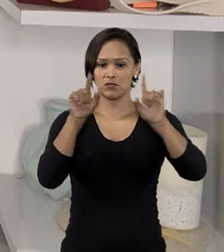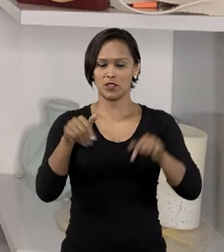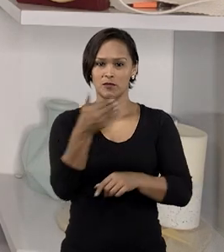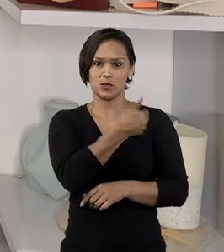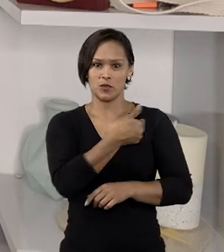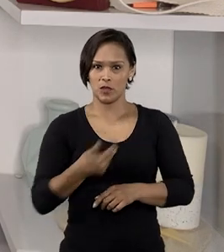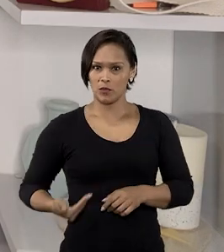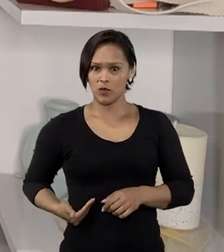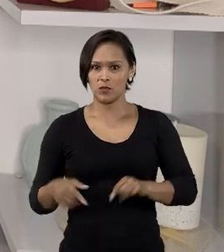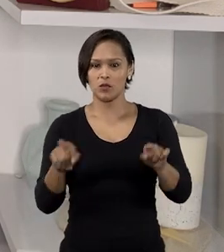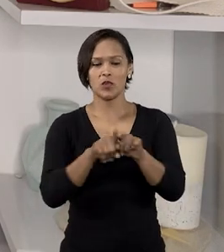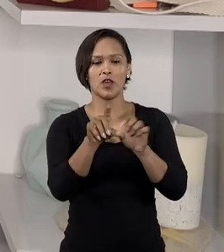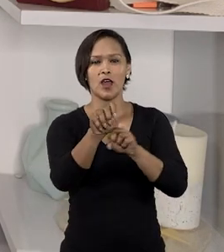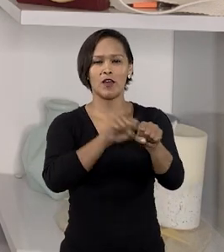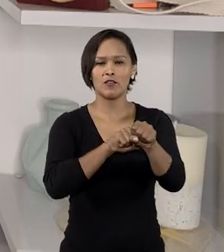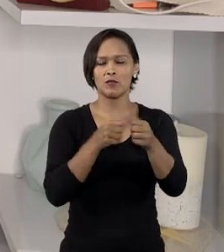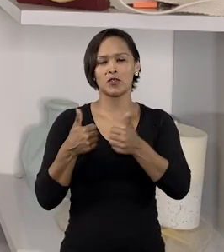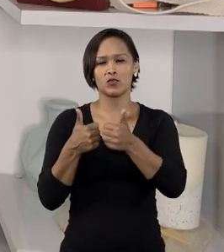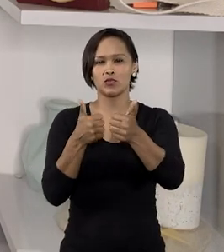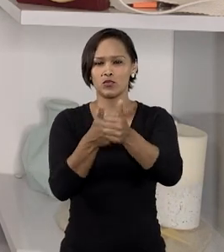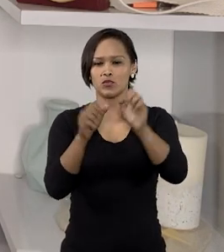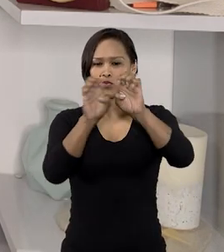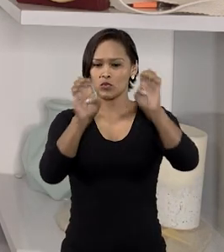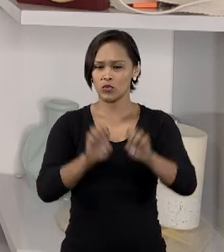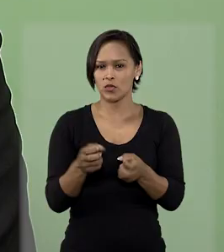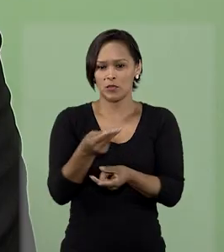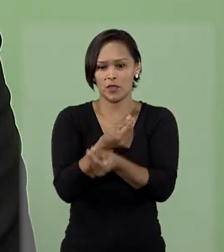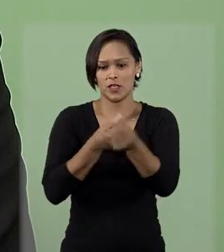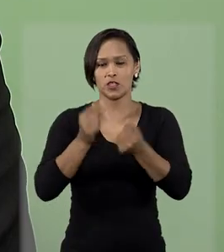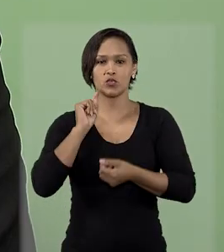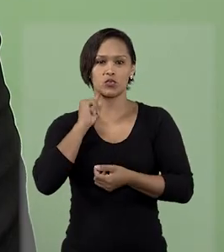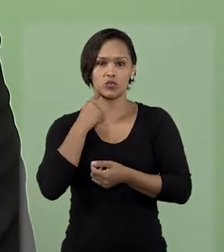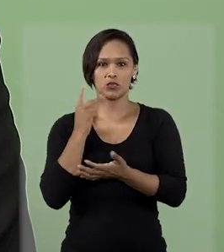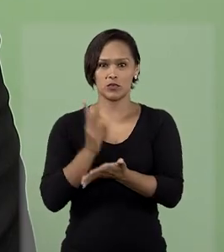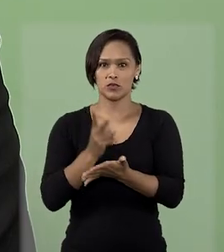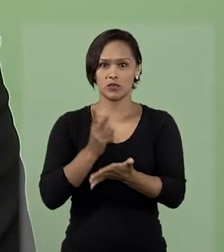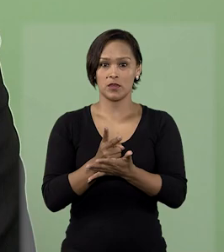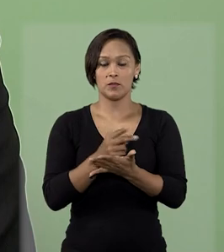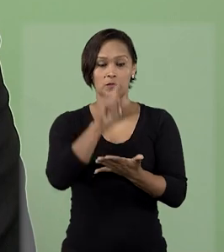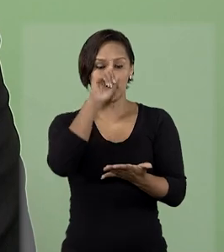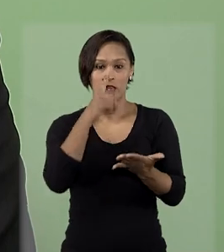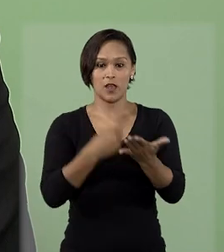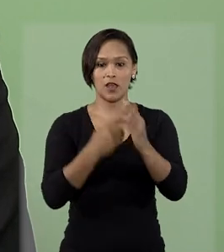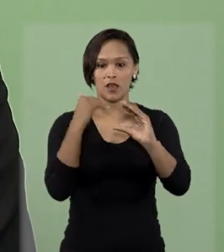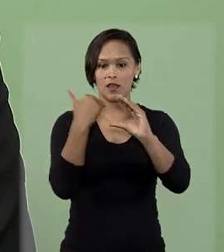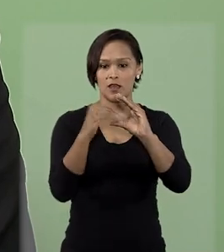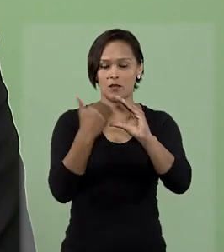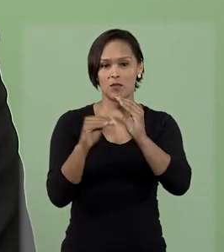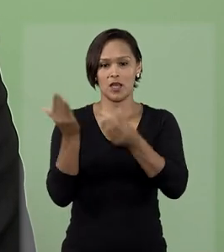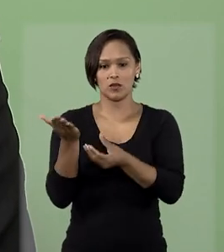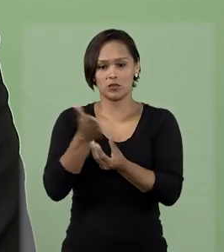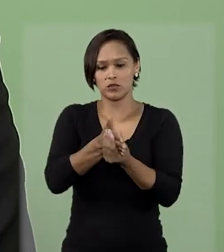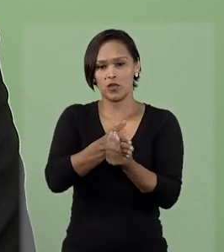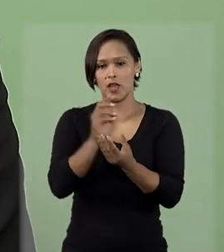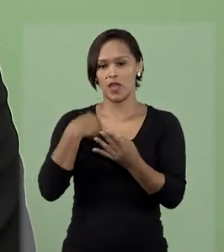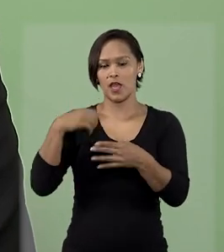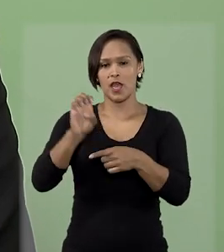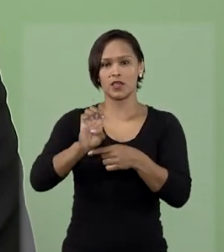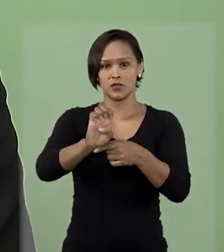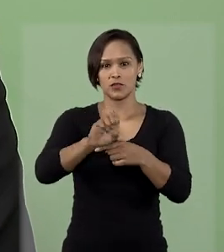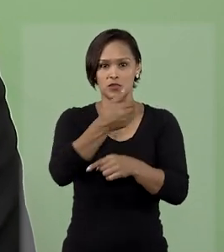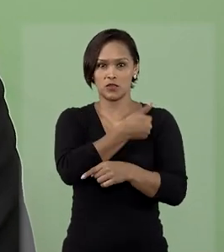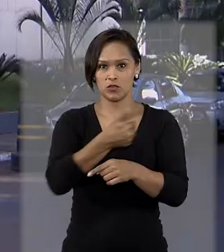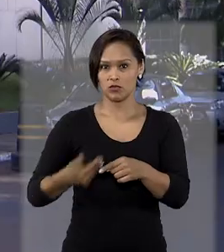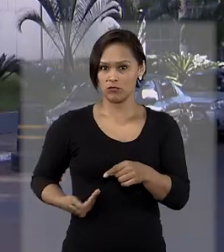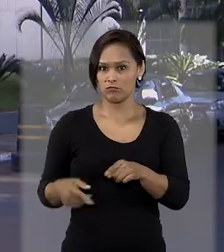e à formação de estrutura para lavagem de ativos. Ao determinar a remessa dos processos à justiça estadual, o relator